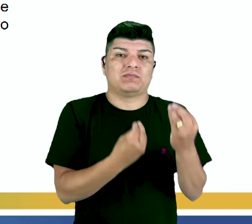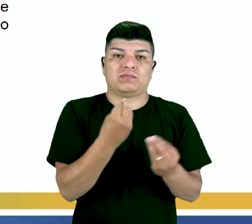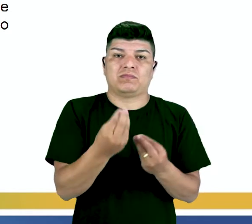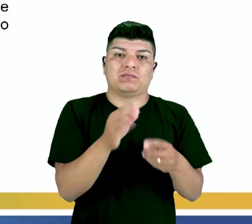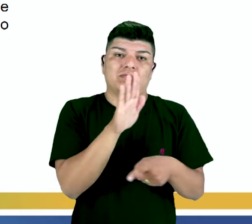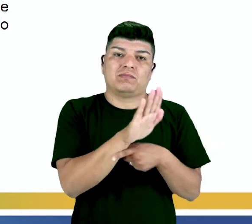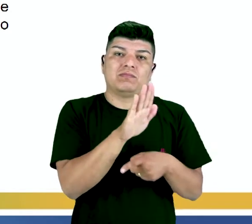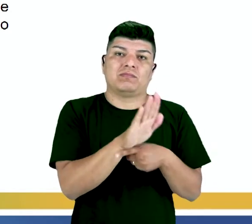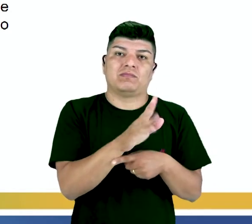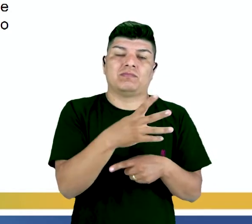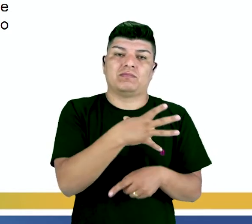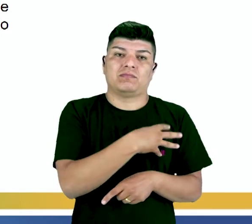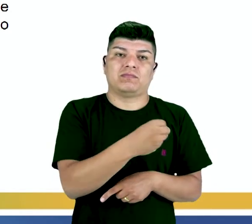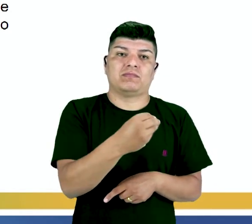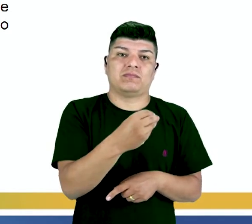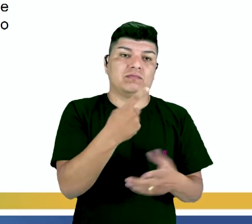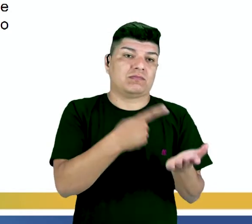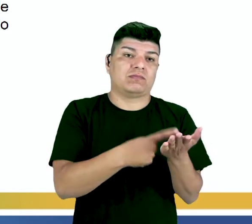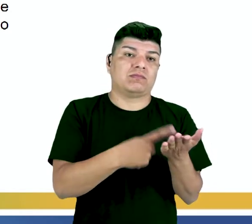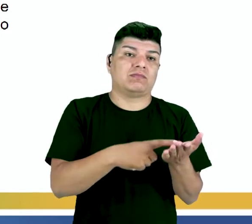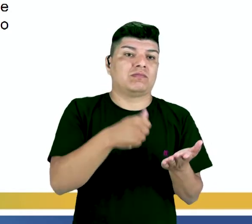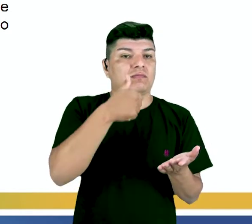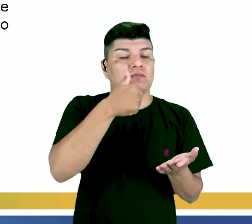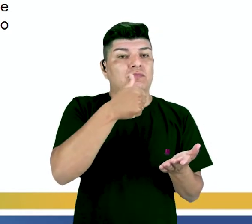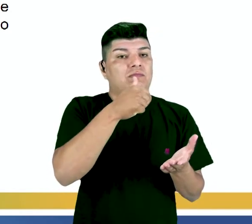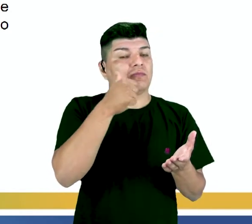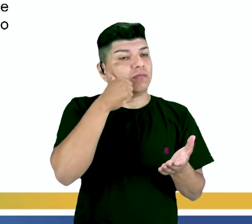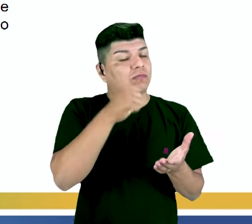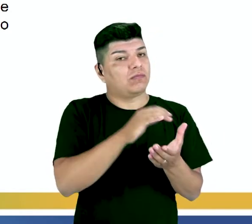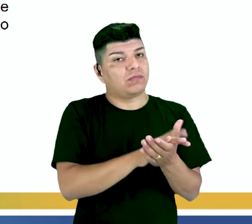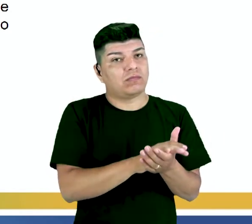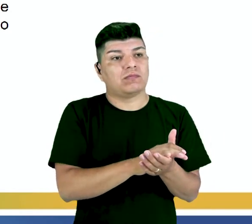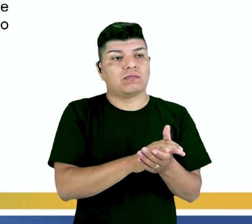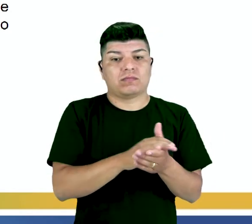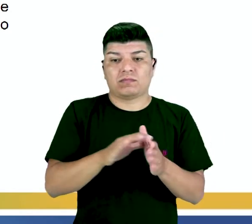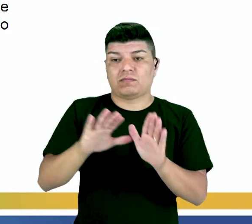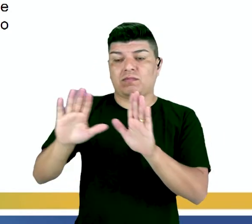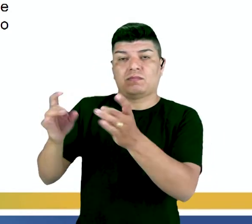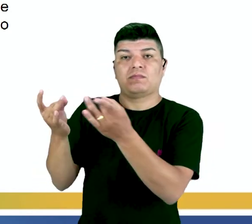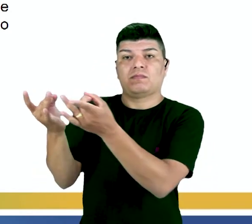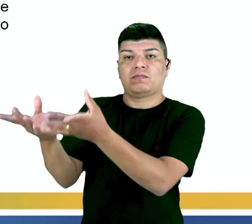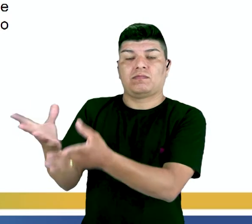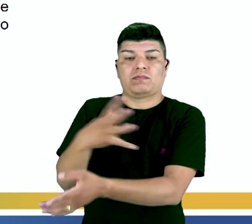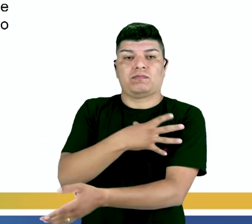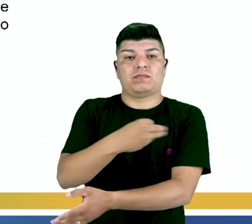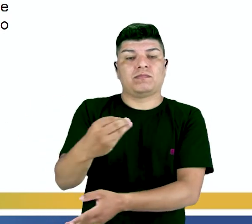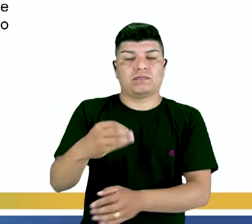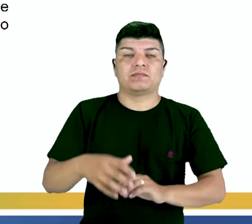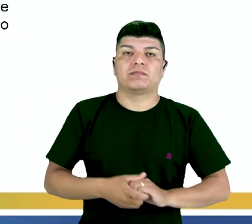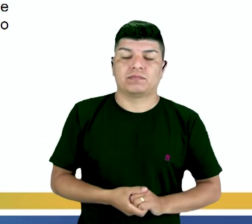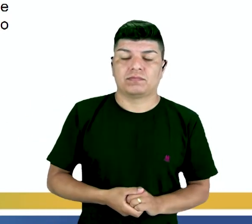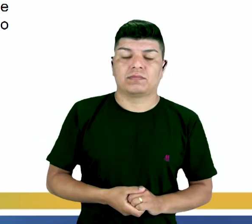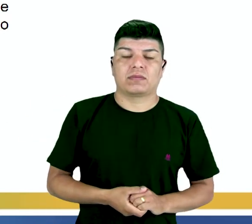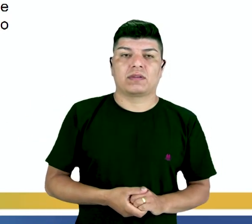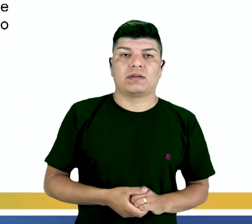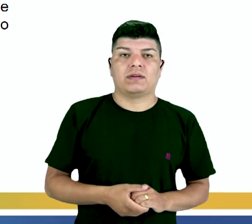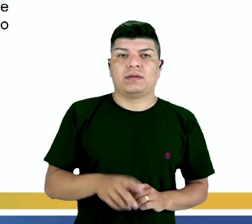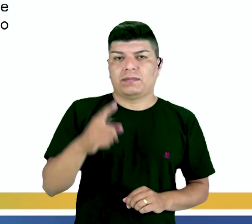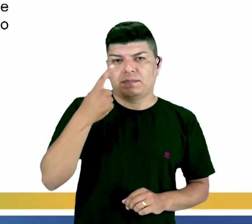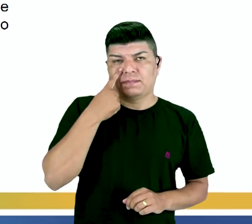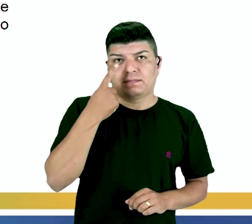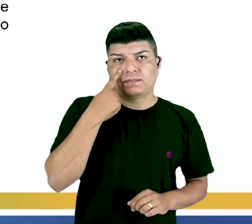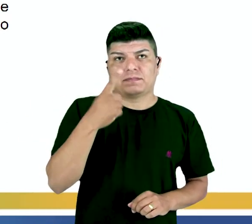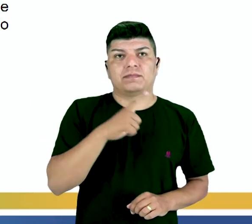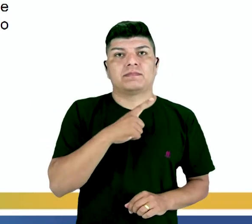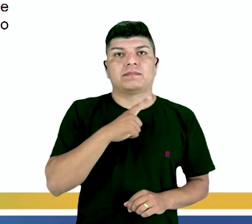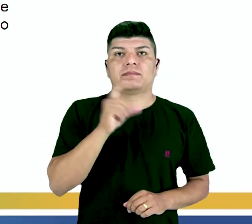combinou com a mulher de levá-los para a floresta. Deixá-los lá, pois diziam que havia um gênio. Perceba que nesse trecho nós temos